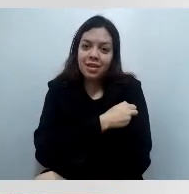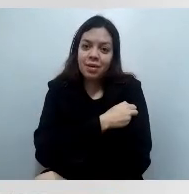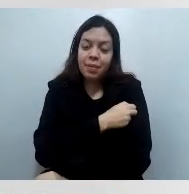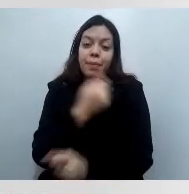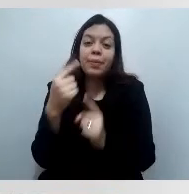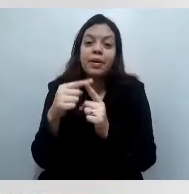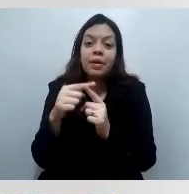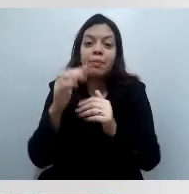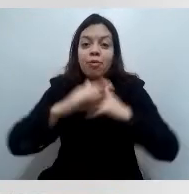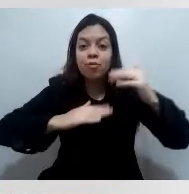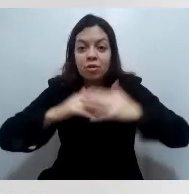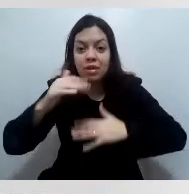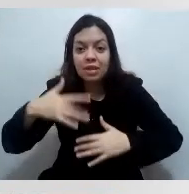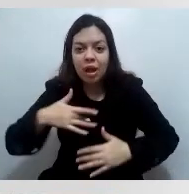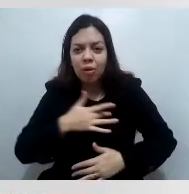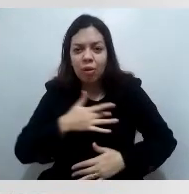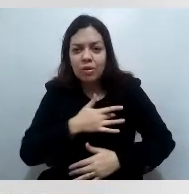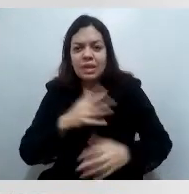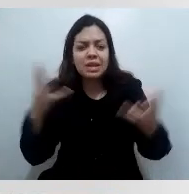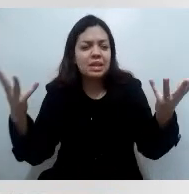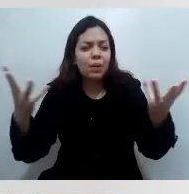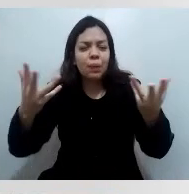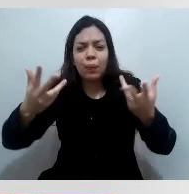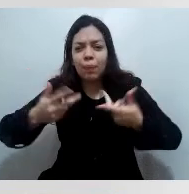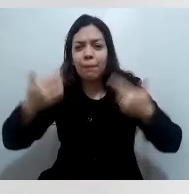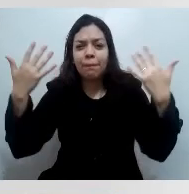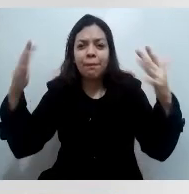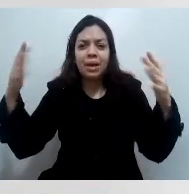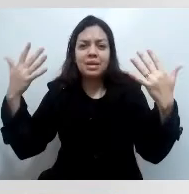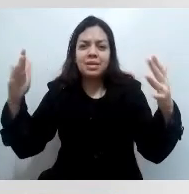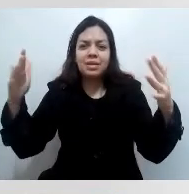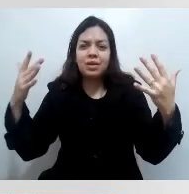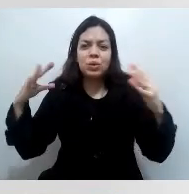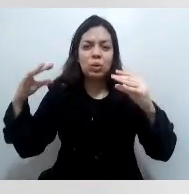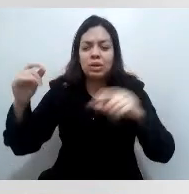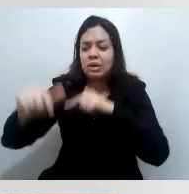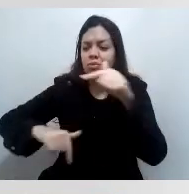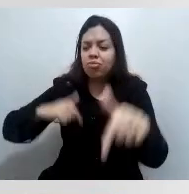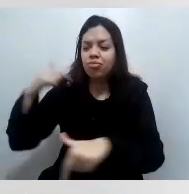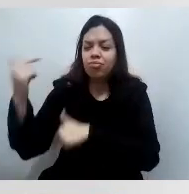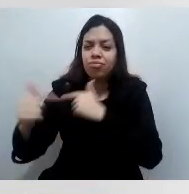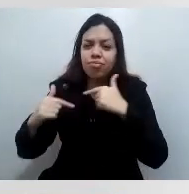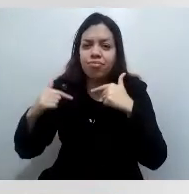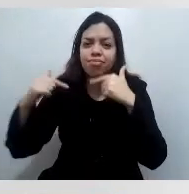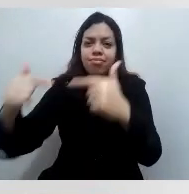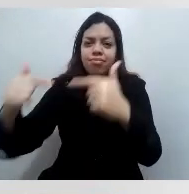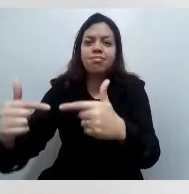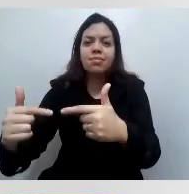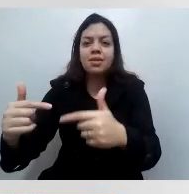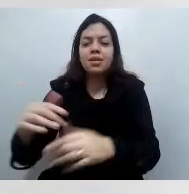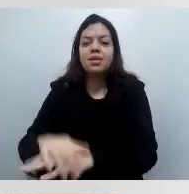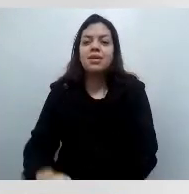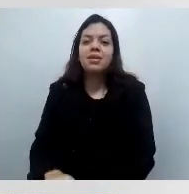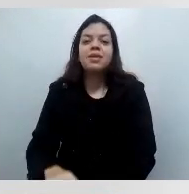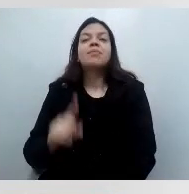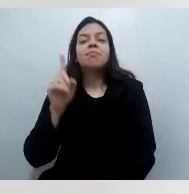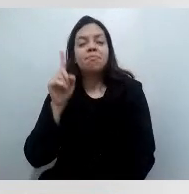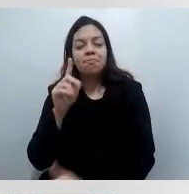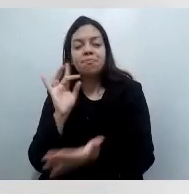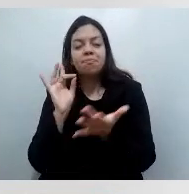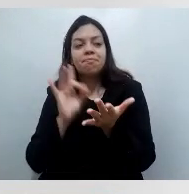profissionais de saúde nesse país, do pessoal. É, a conquista do povo brasileiro,